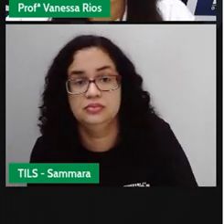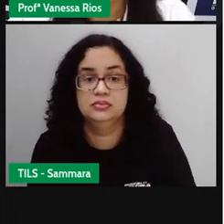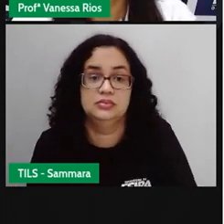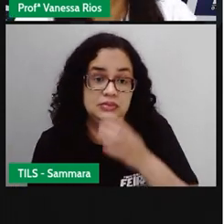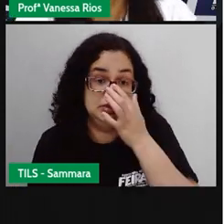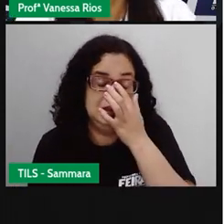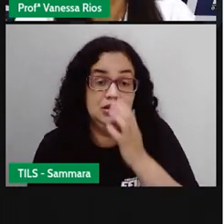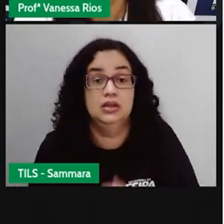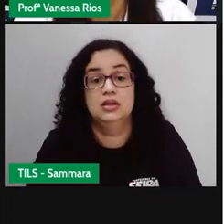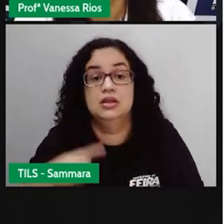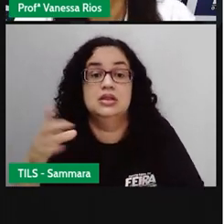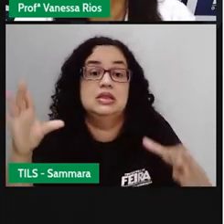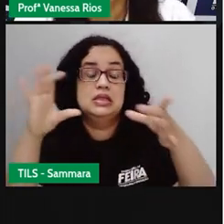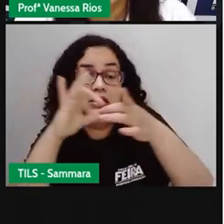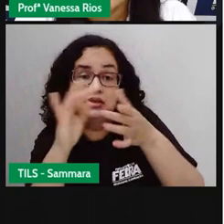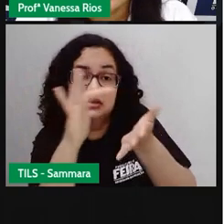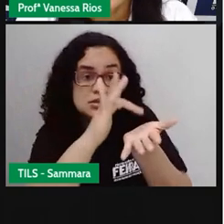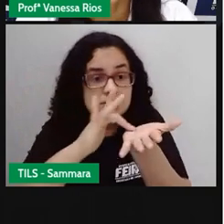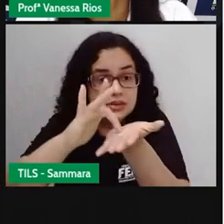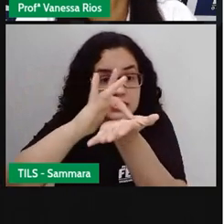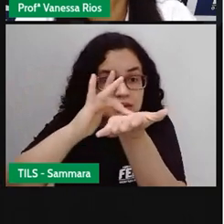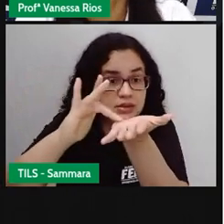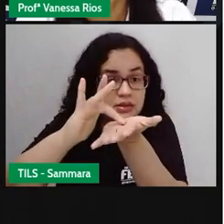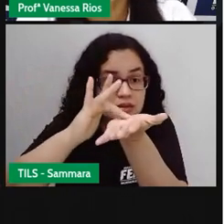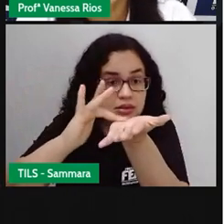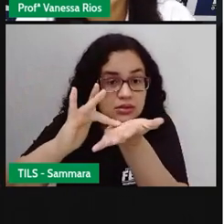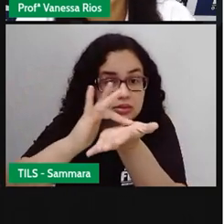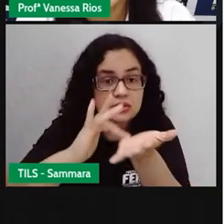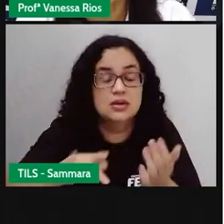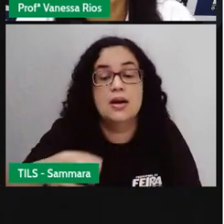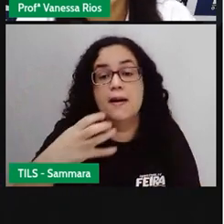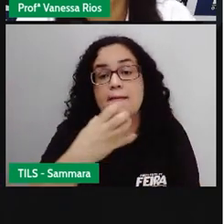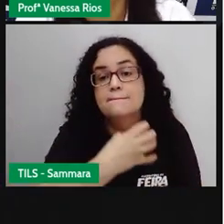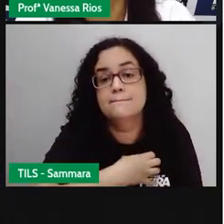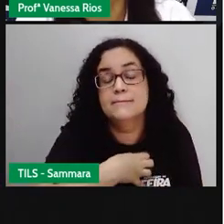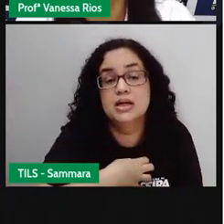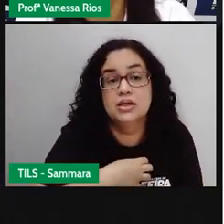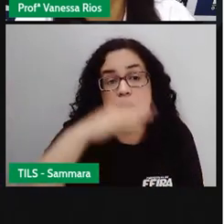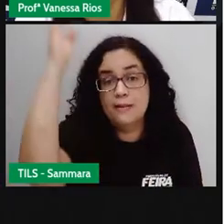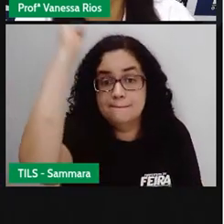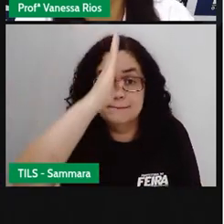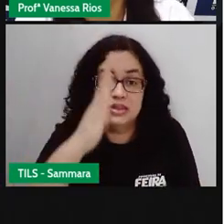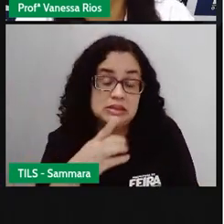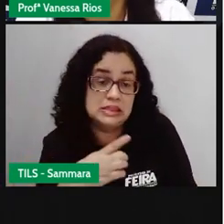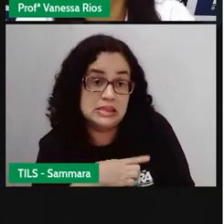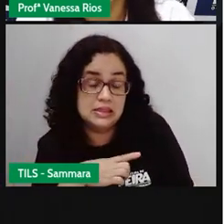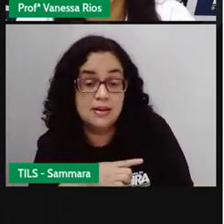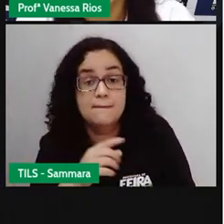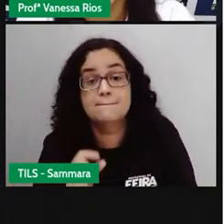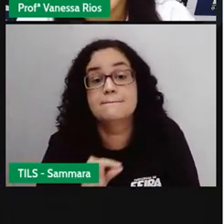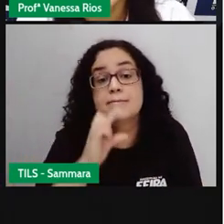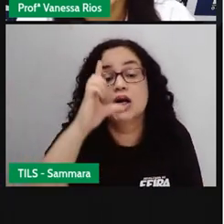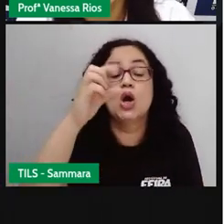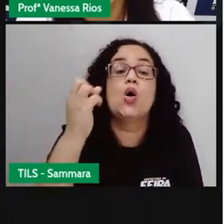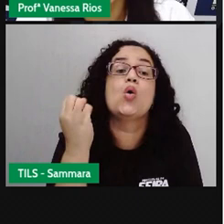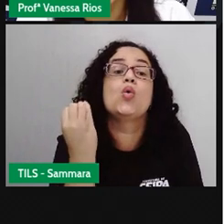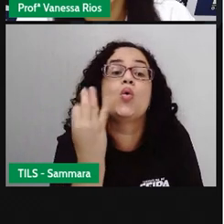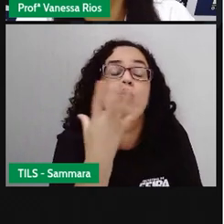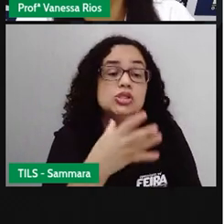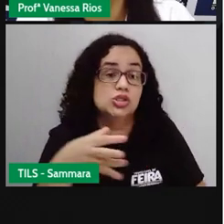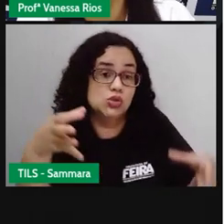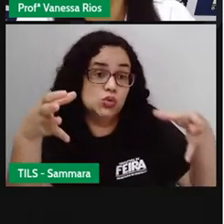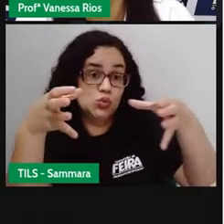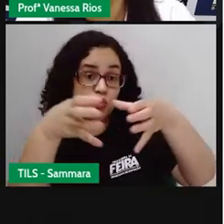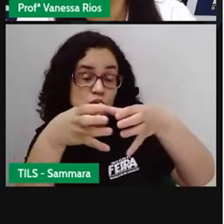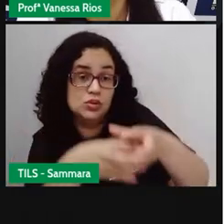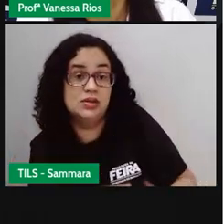além também dos ciganos. A Bahia é o estado brasileiro onde há a maior quantidade de grupos